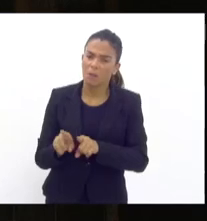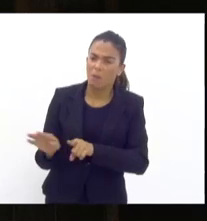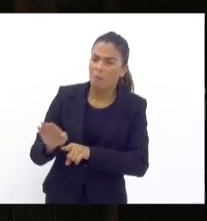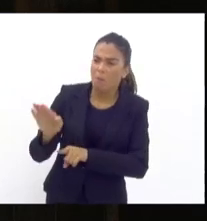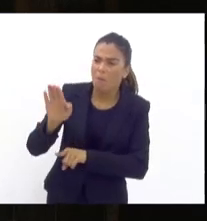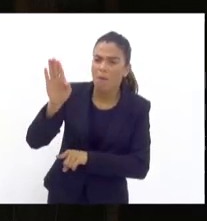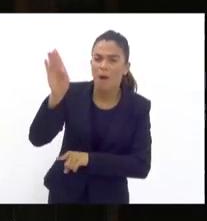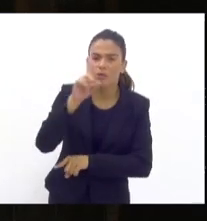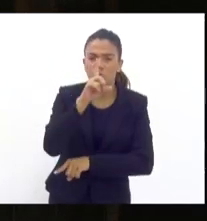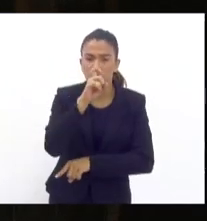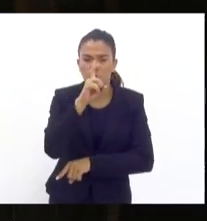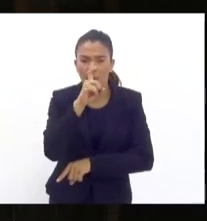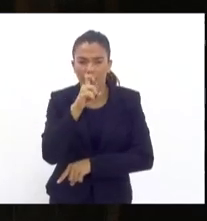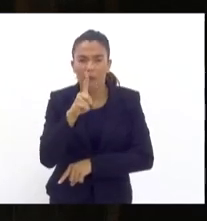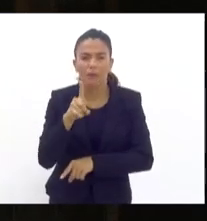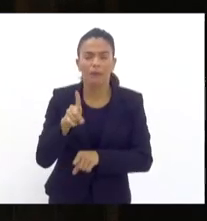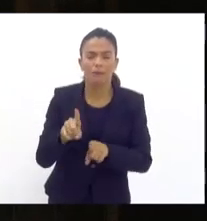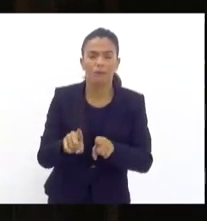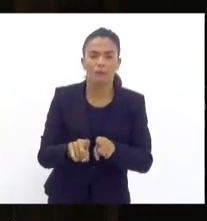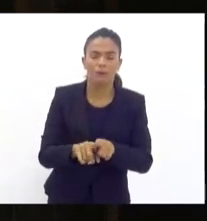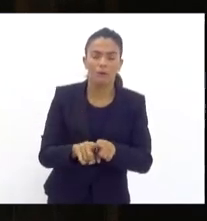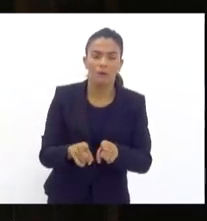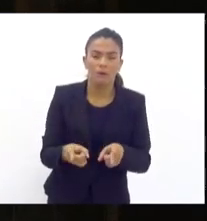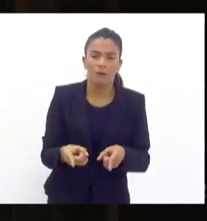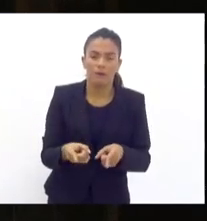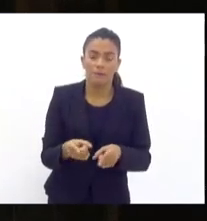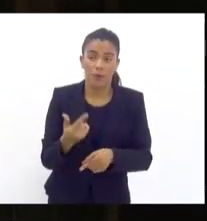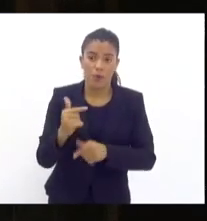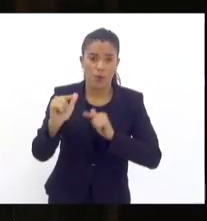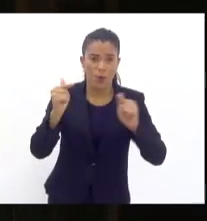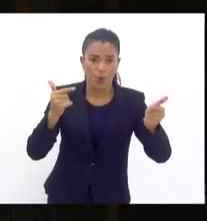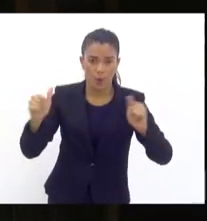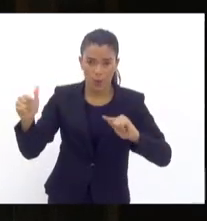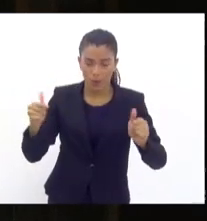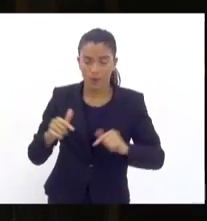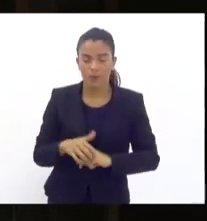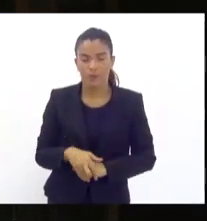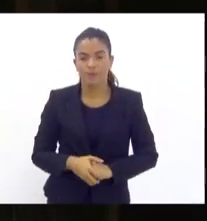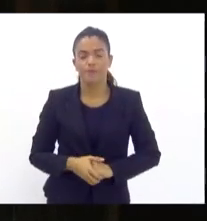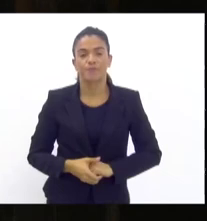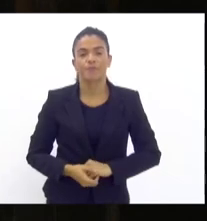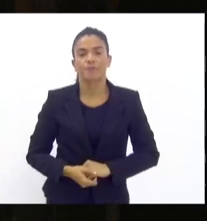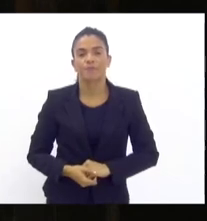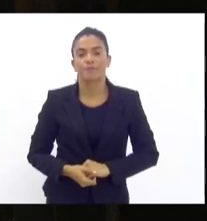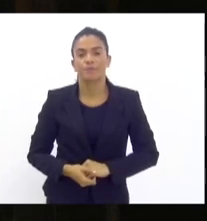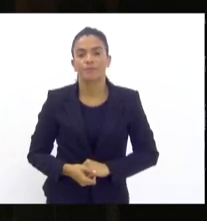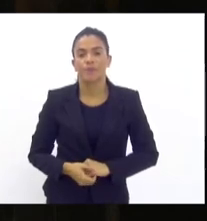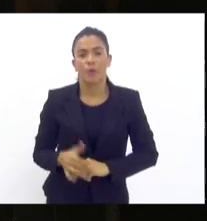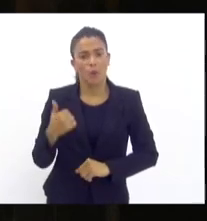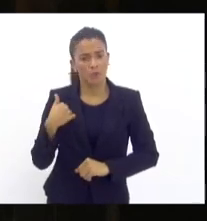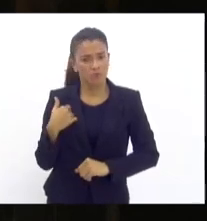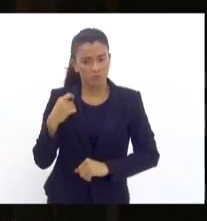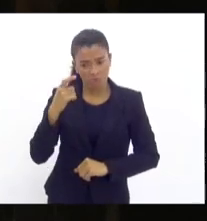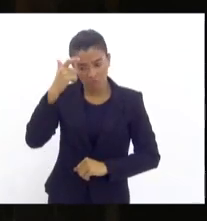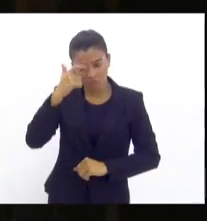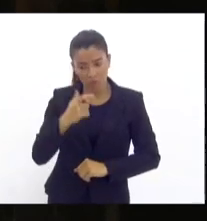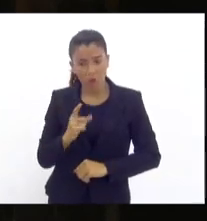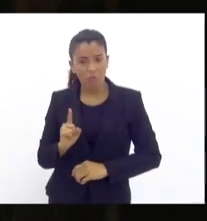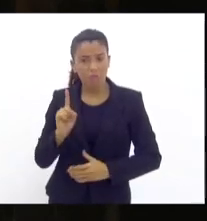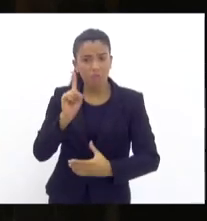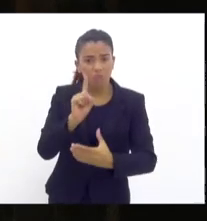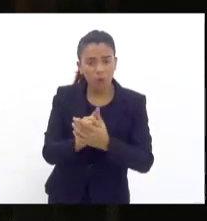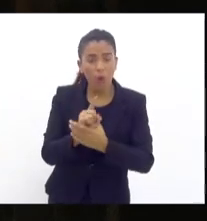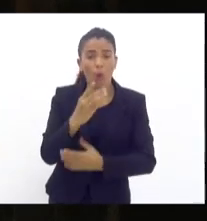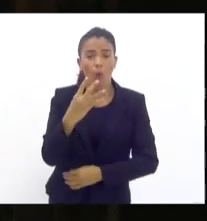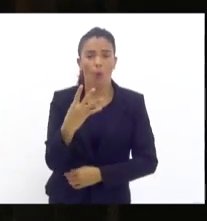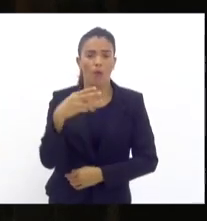Juramento e outros mais. Desde que cheguei lá em 4 de novembro,